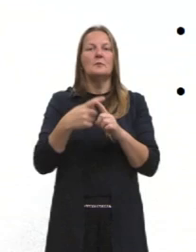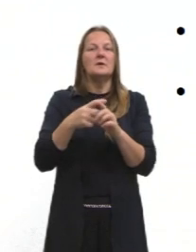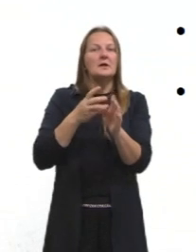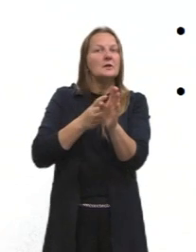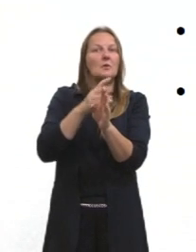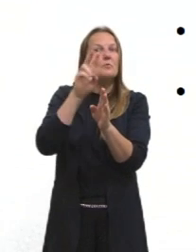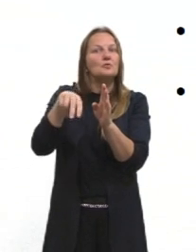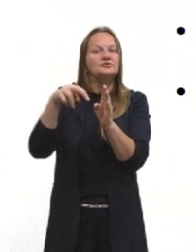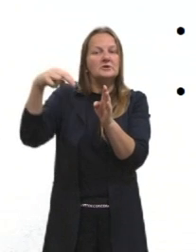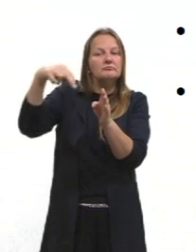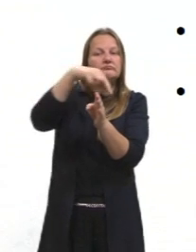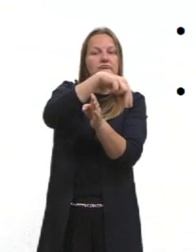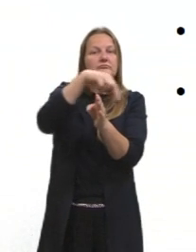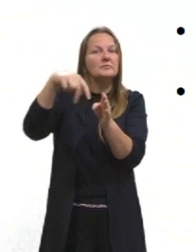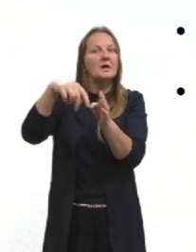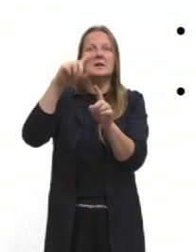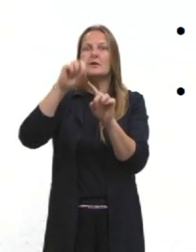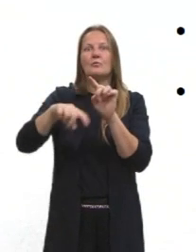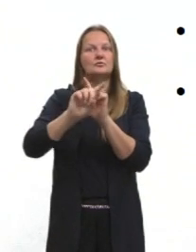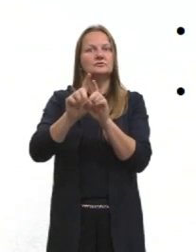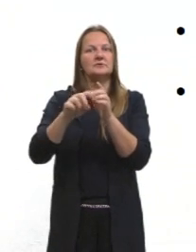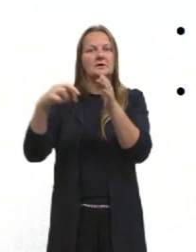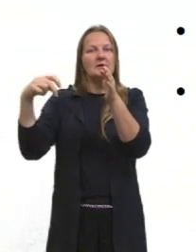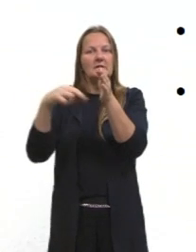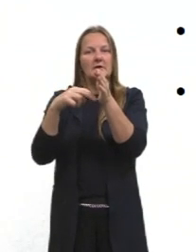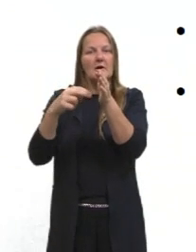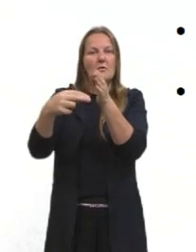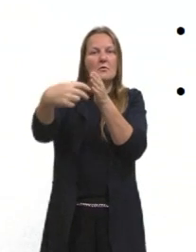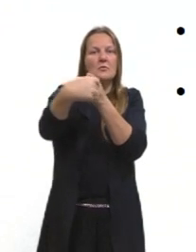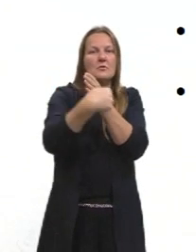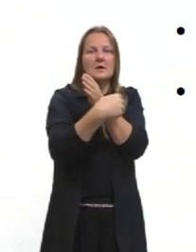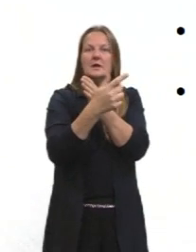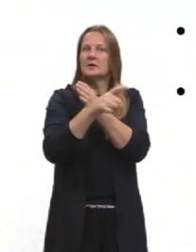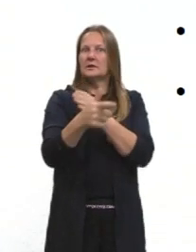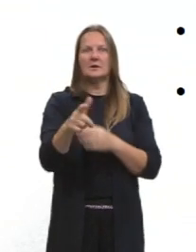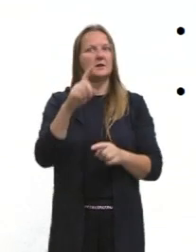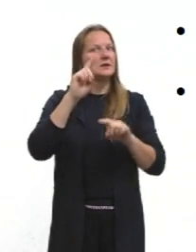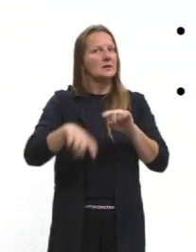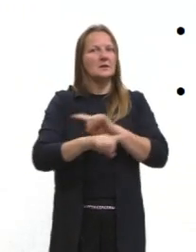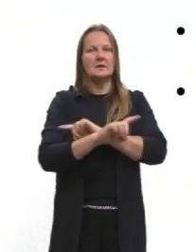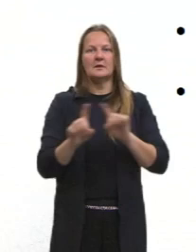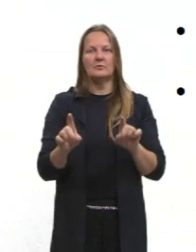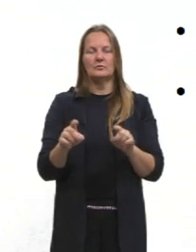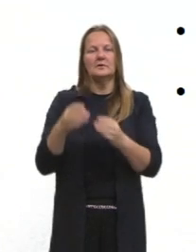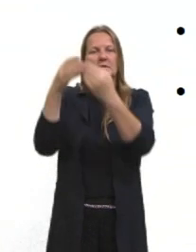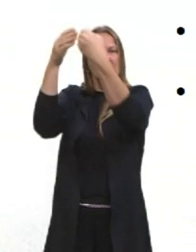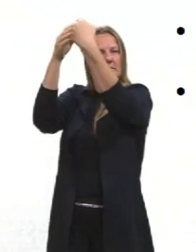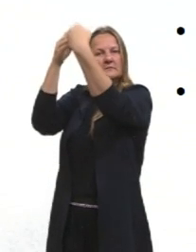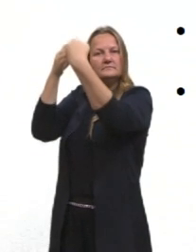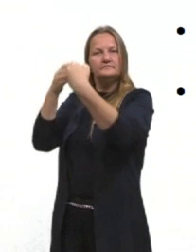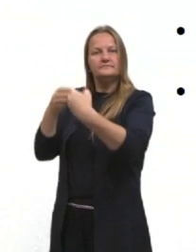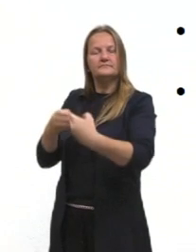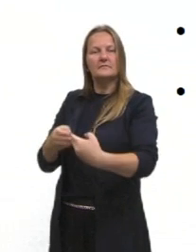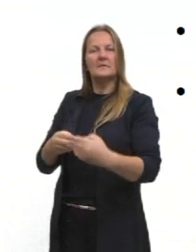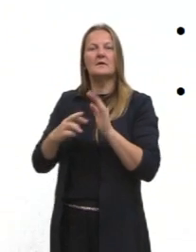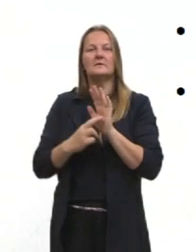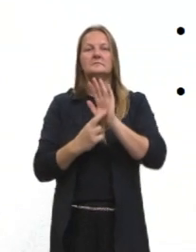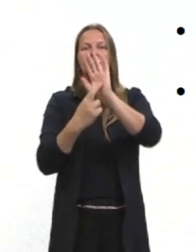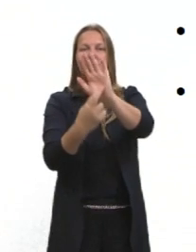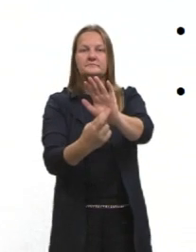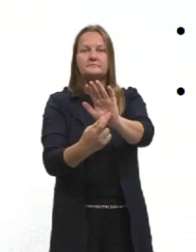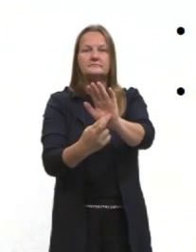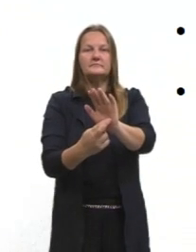para o outro, fossem da Alemanha Oriental para a Alemanha Ocidental. Então, a queda do Muro de Berlim vai representar